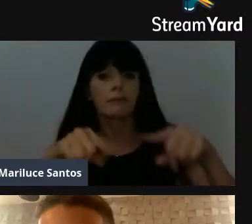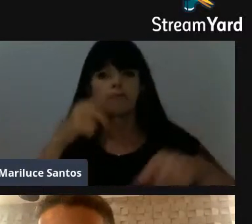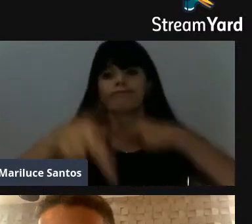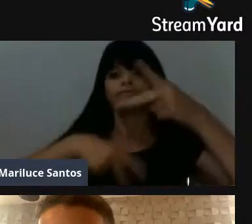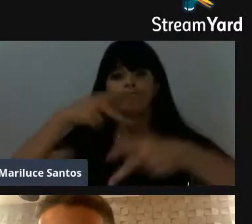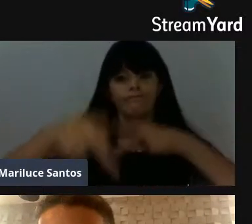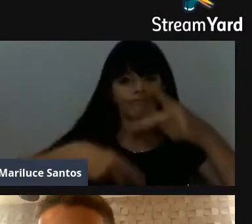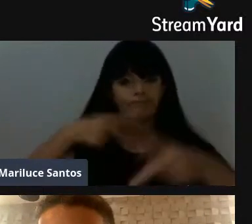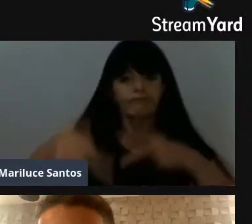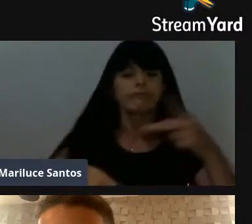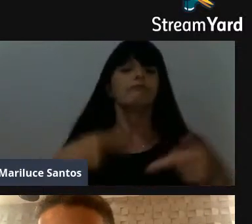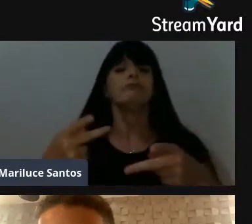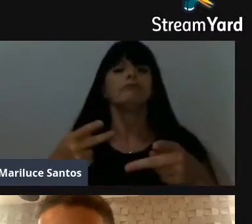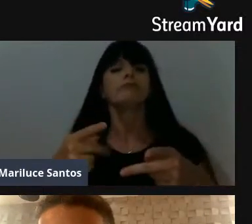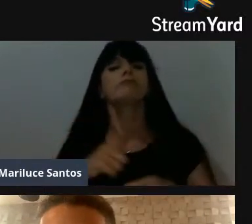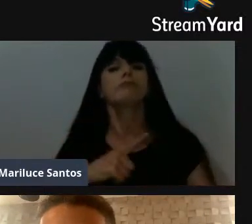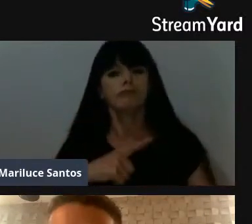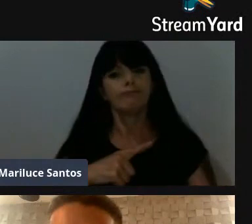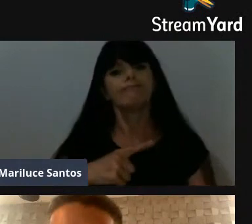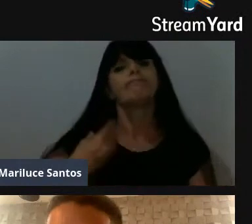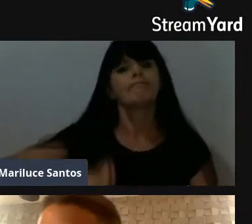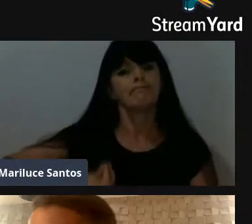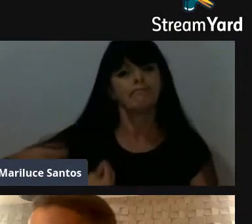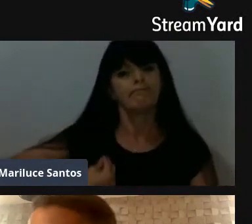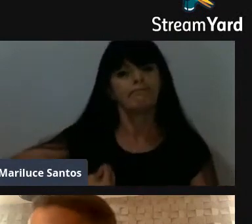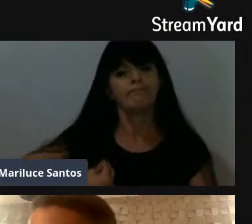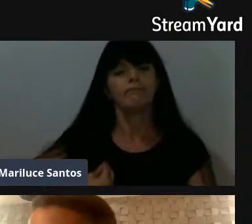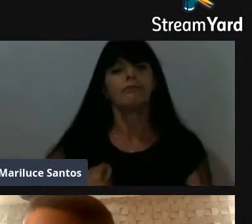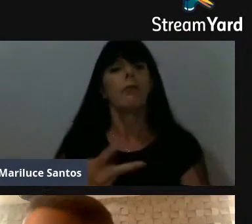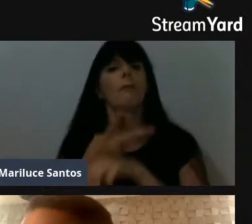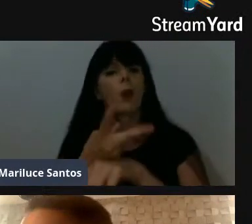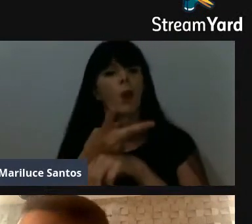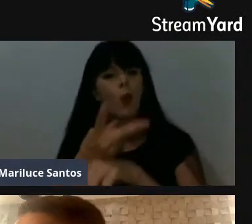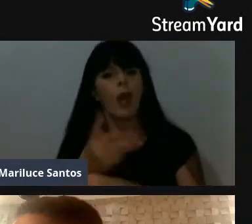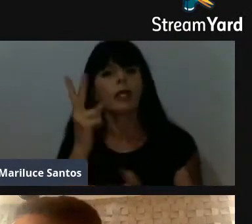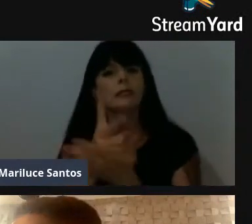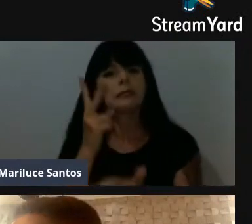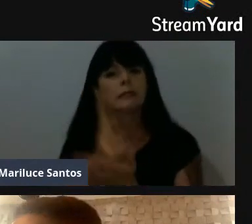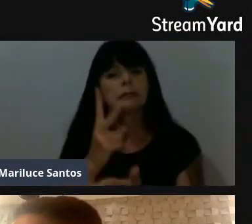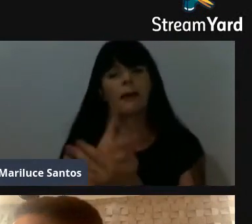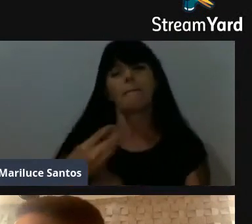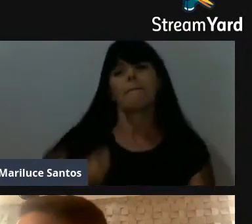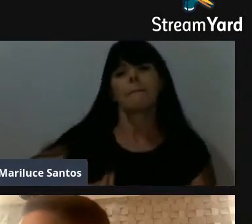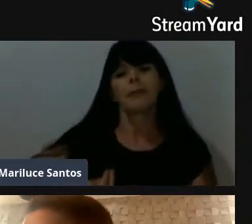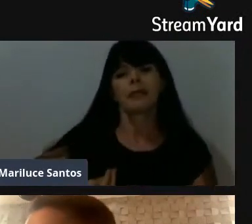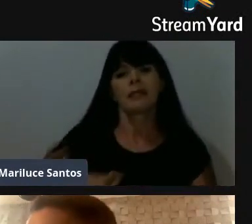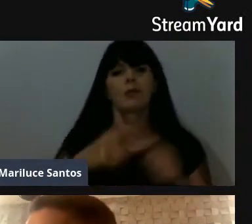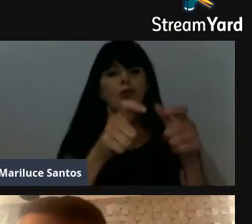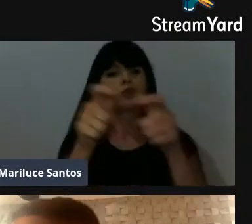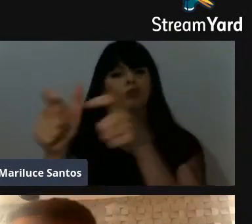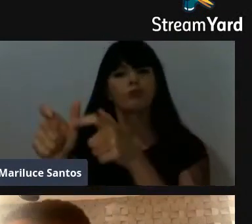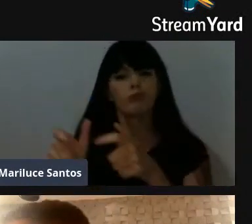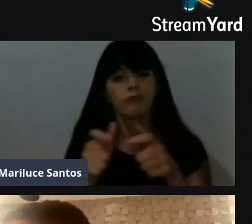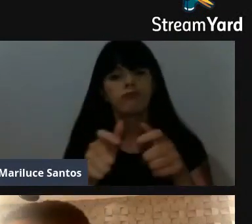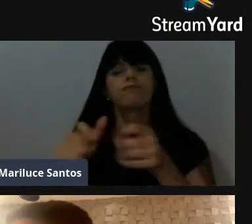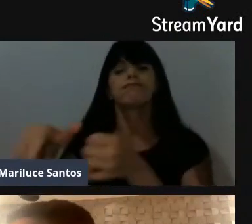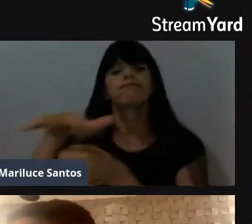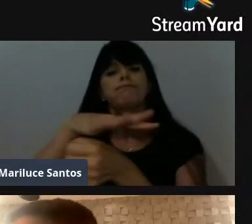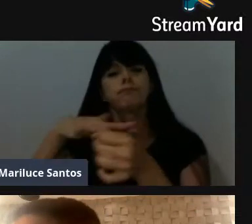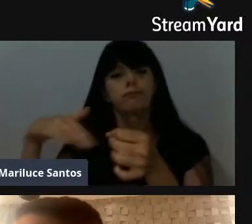mandato muito participativo, procurei estar presente em todos os lugares, em todos os bairros,